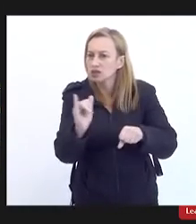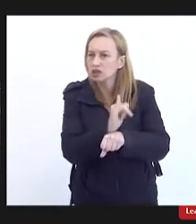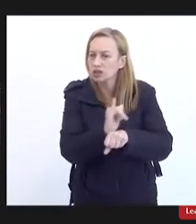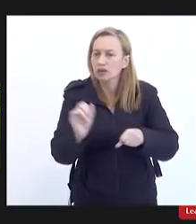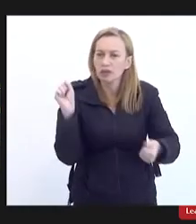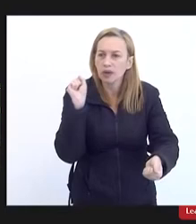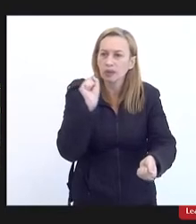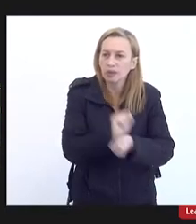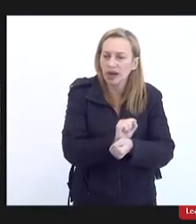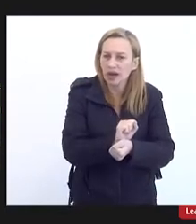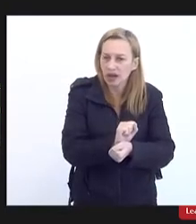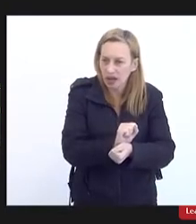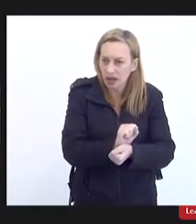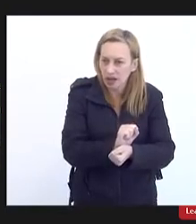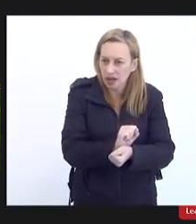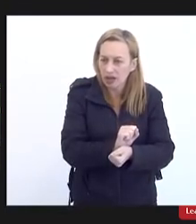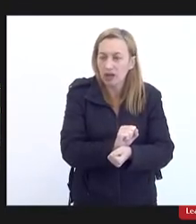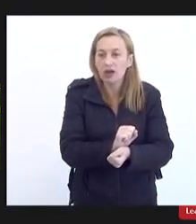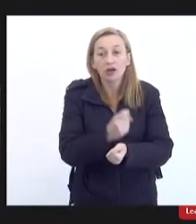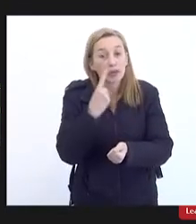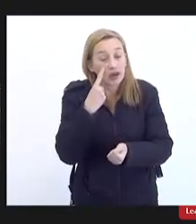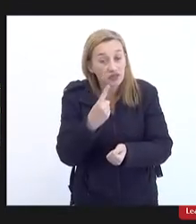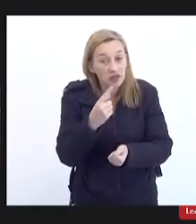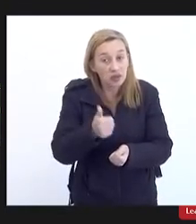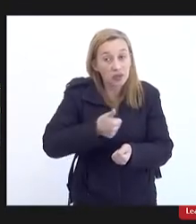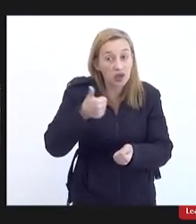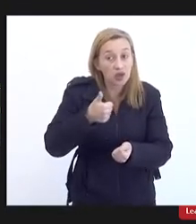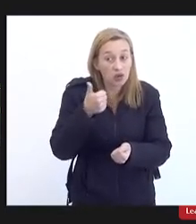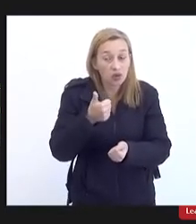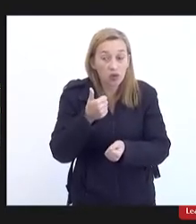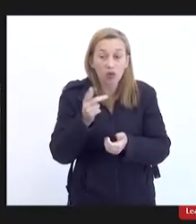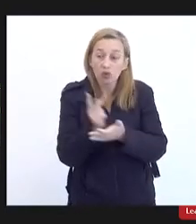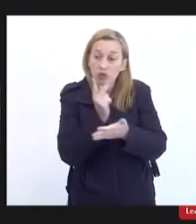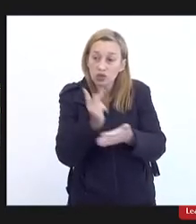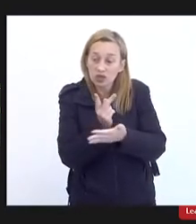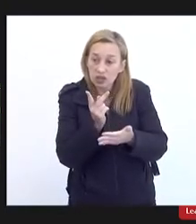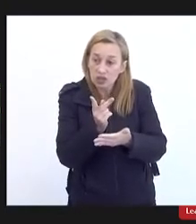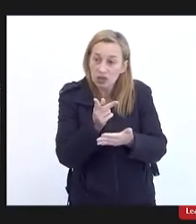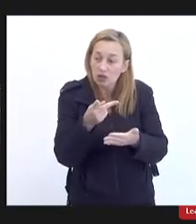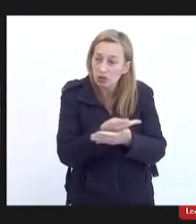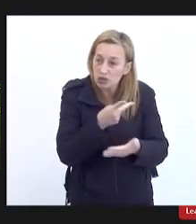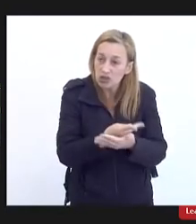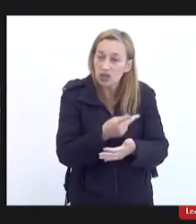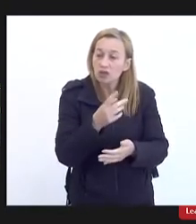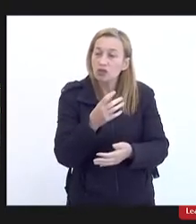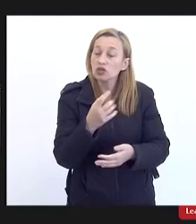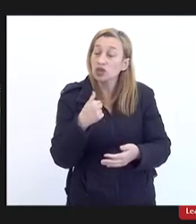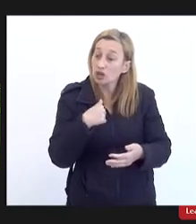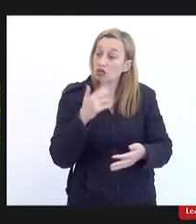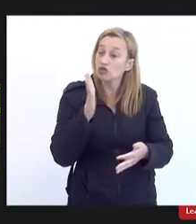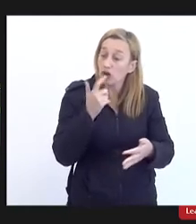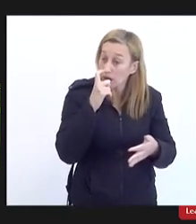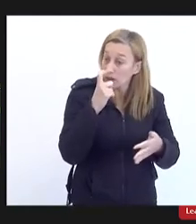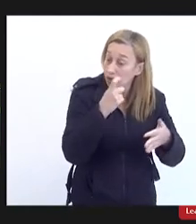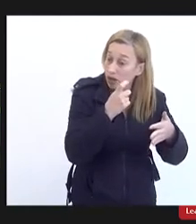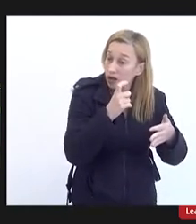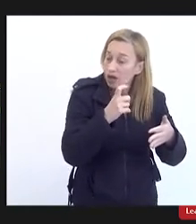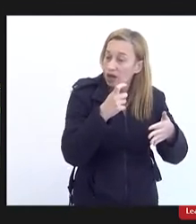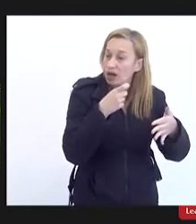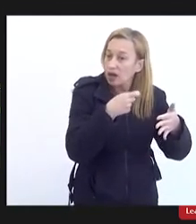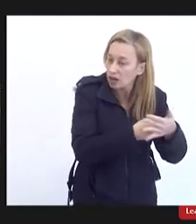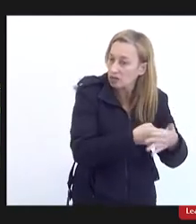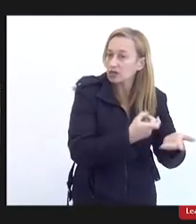essa sangrilha para apurar essas irregularidades que eu acabei de denunciar são obras que estão acontecendo em todas as